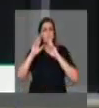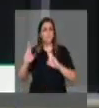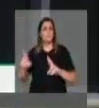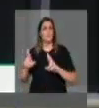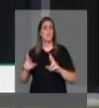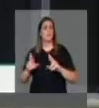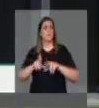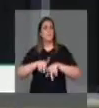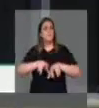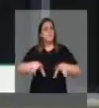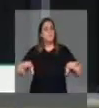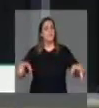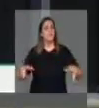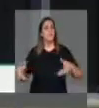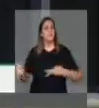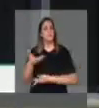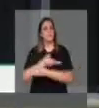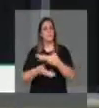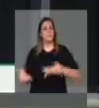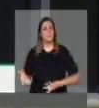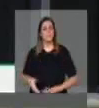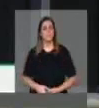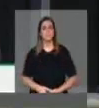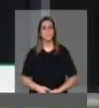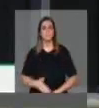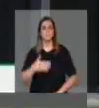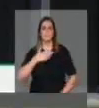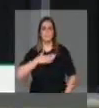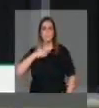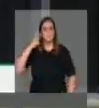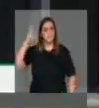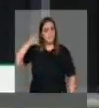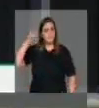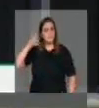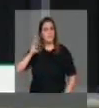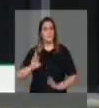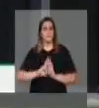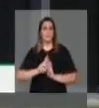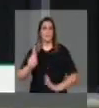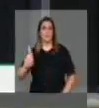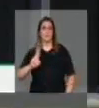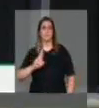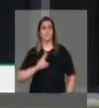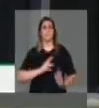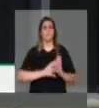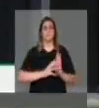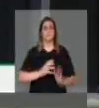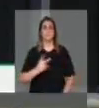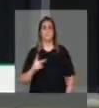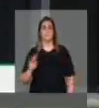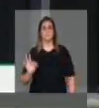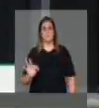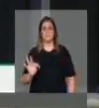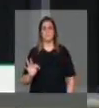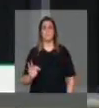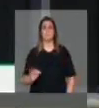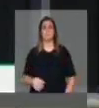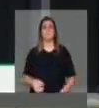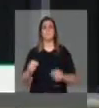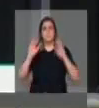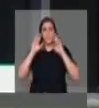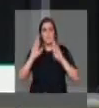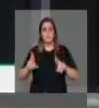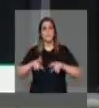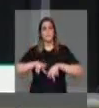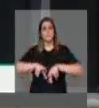Faço em nome da bancada do Partido dos Trabalhadores, respeitando a pluralidade religiosa